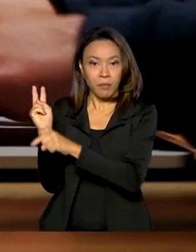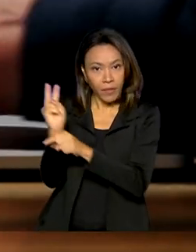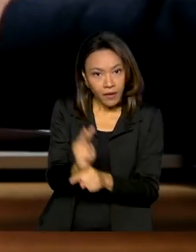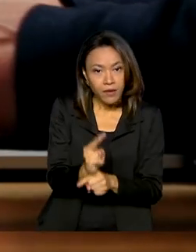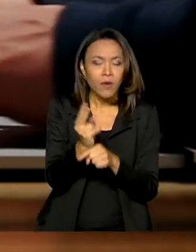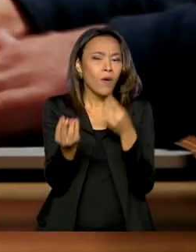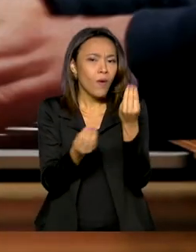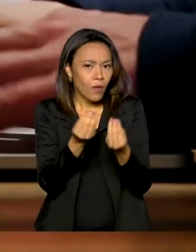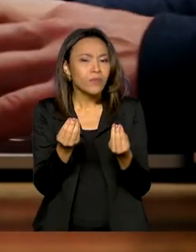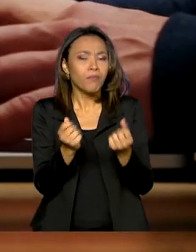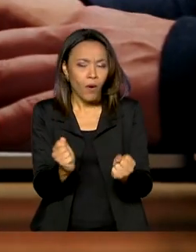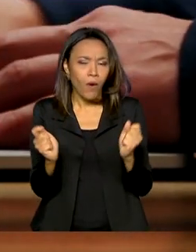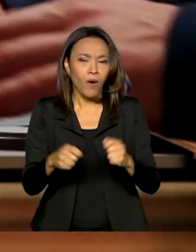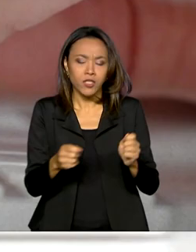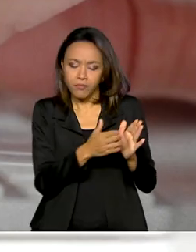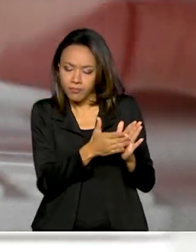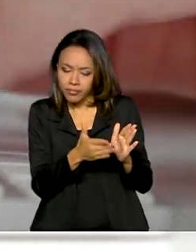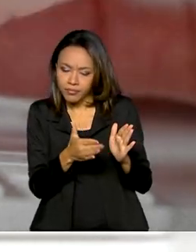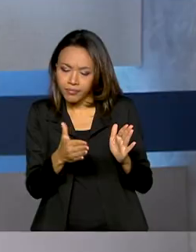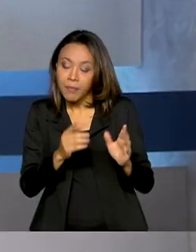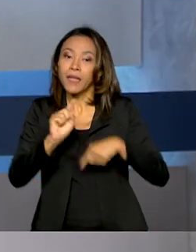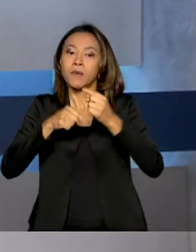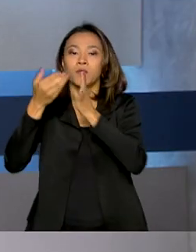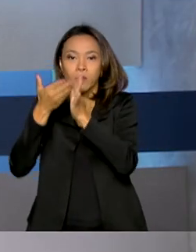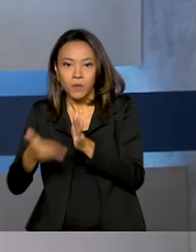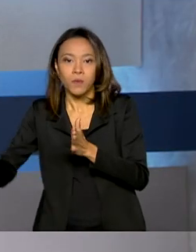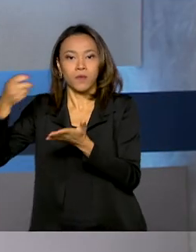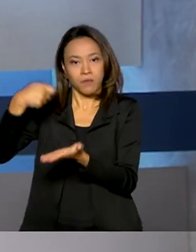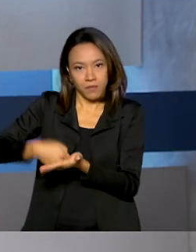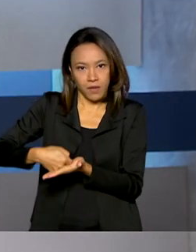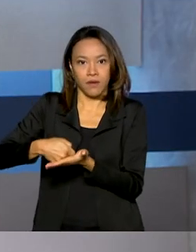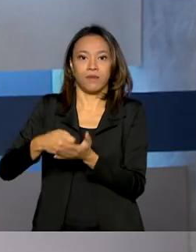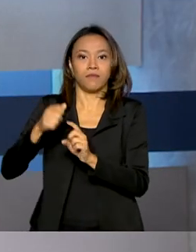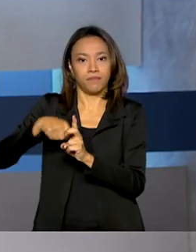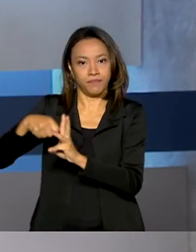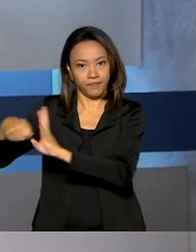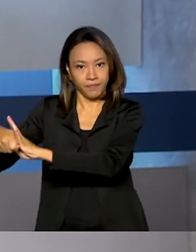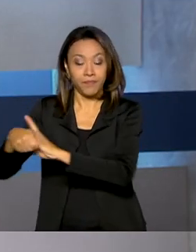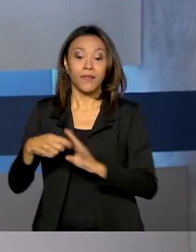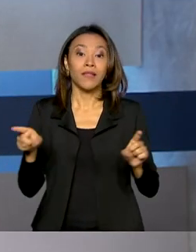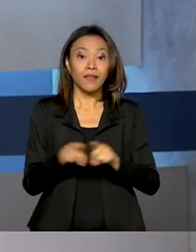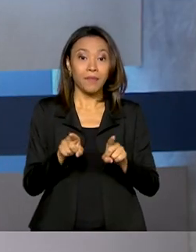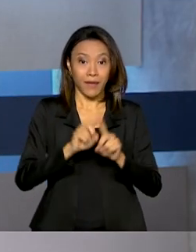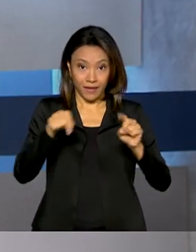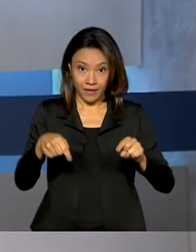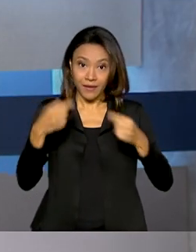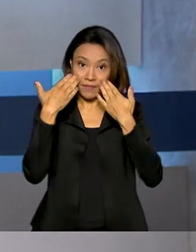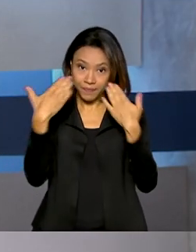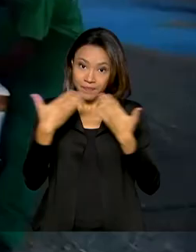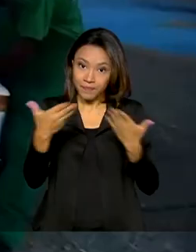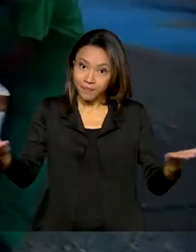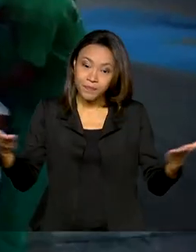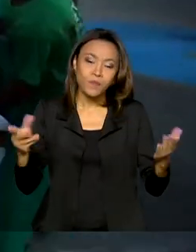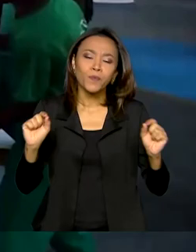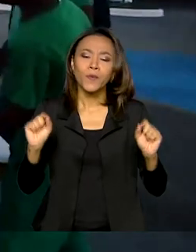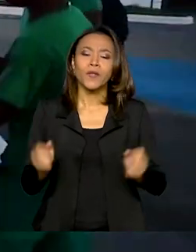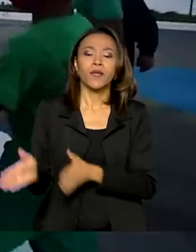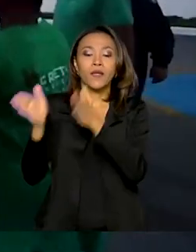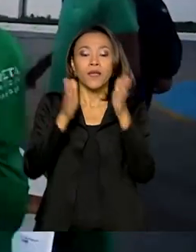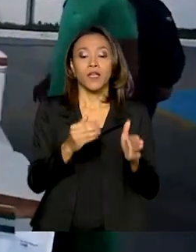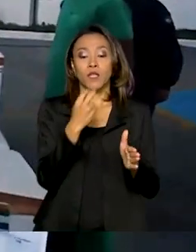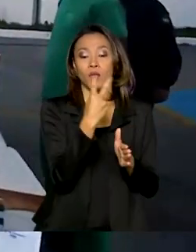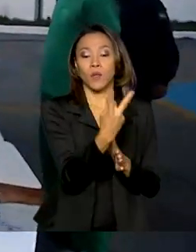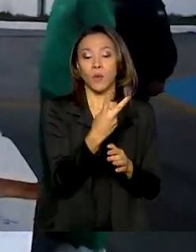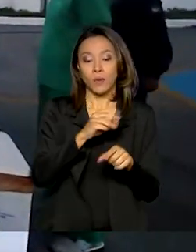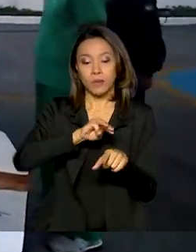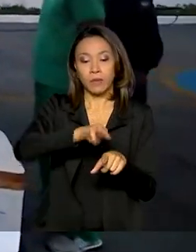ter carência para pagamento das parcelas. E você também confere nesta edição do Brasil em Dia. Mais 2 milhões e